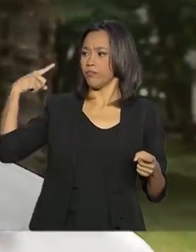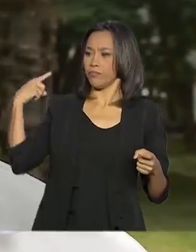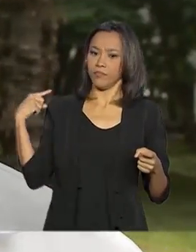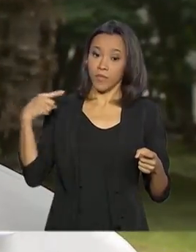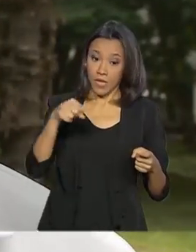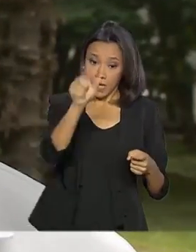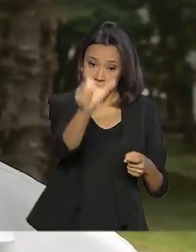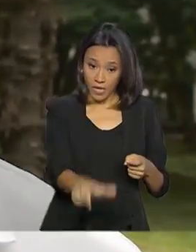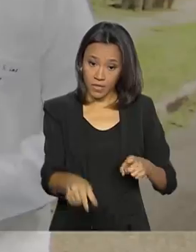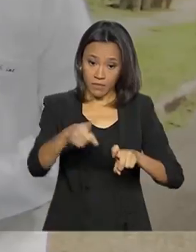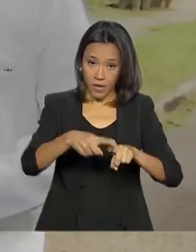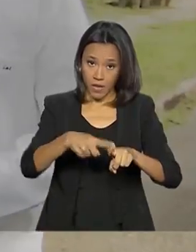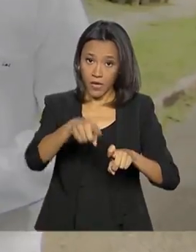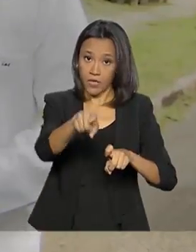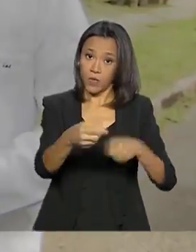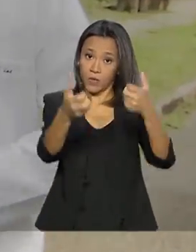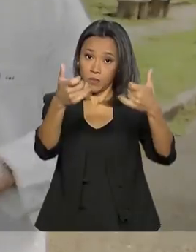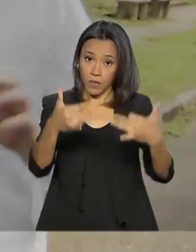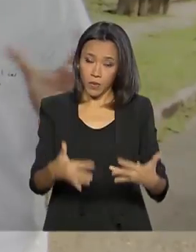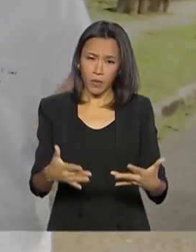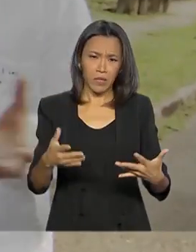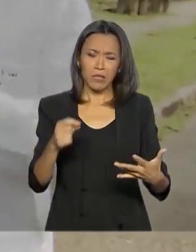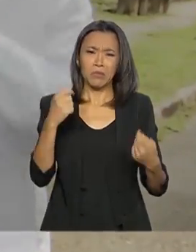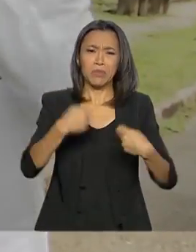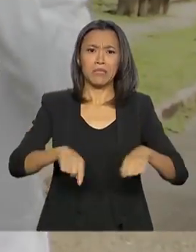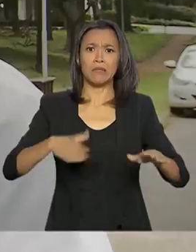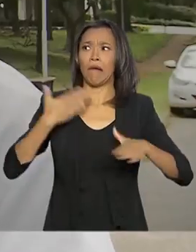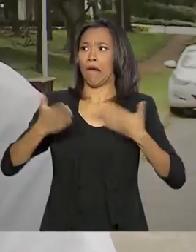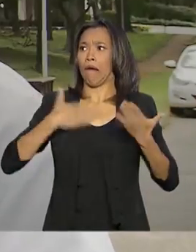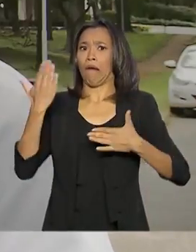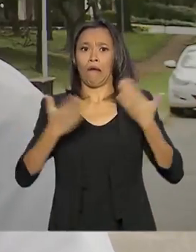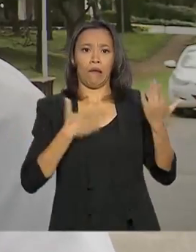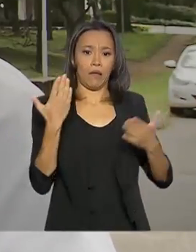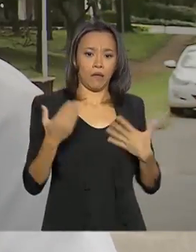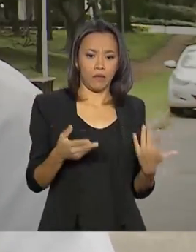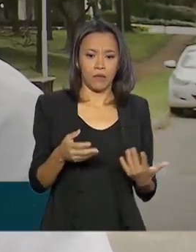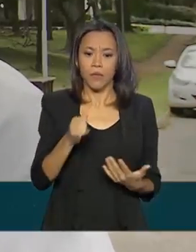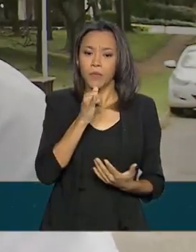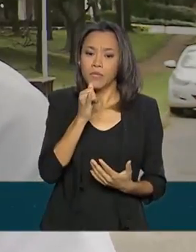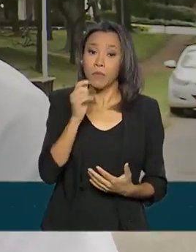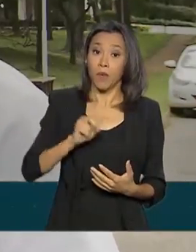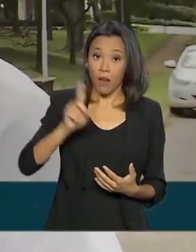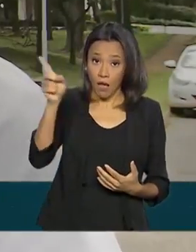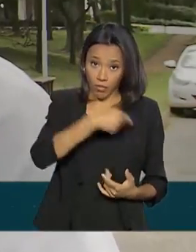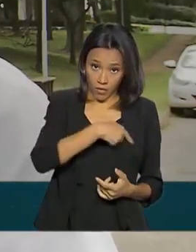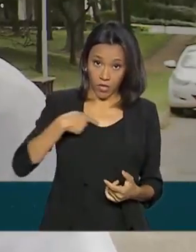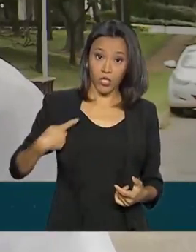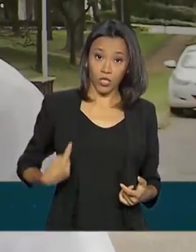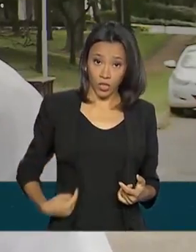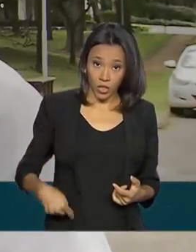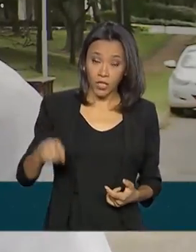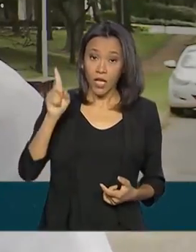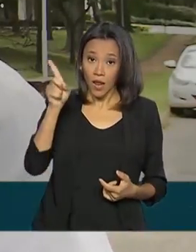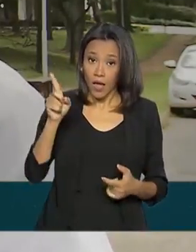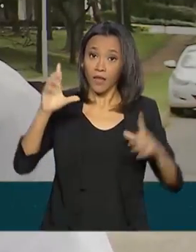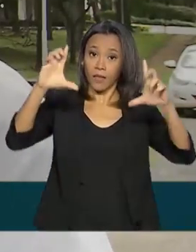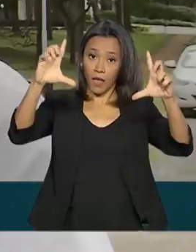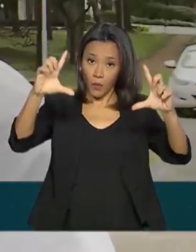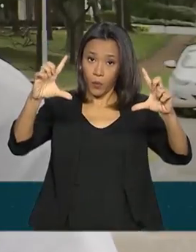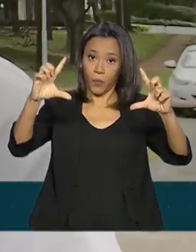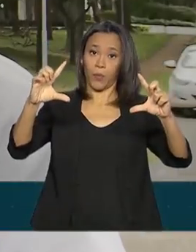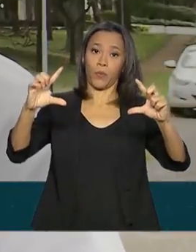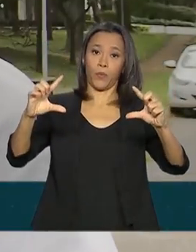infectologista garante que não há motivo para pânico. Lá na China, hoje, se tem um relato que está caindo esse pico de